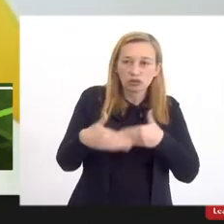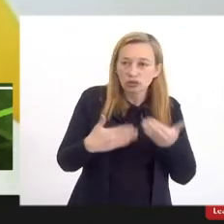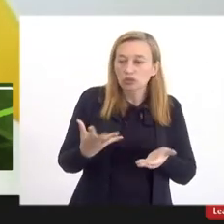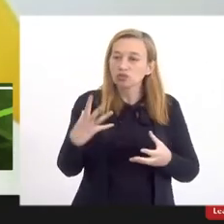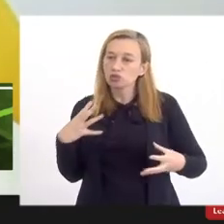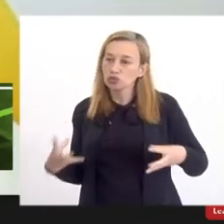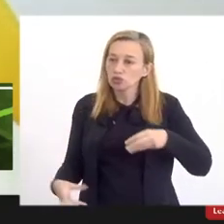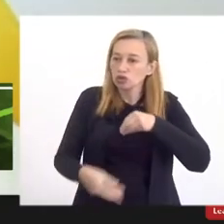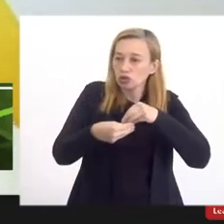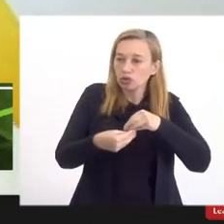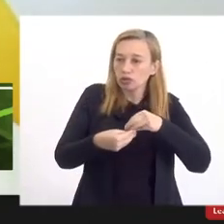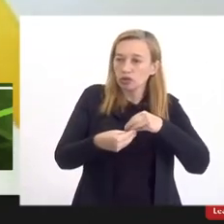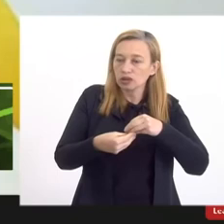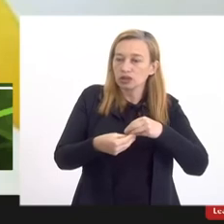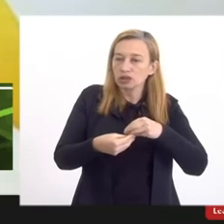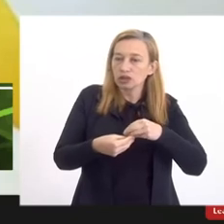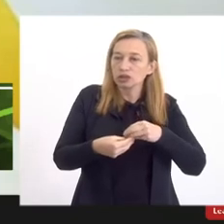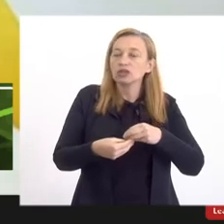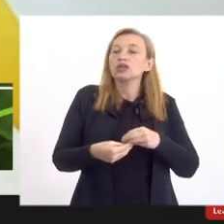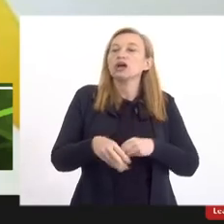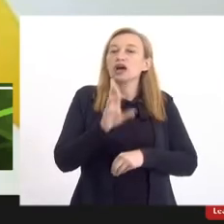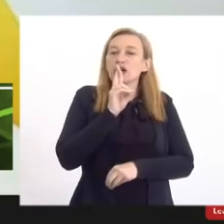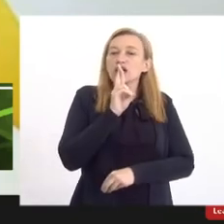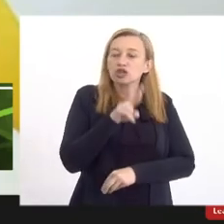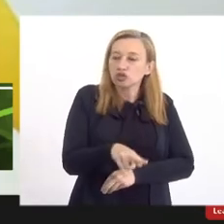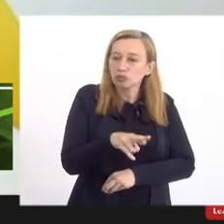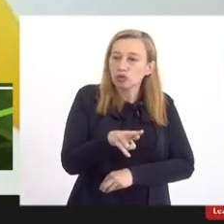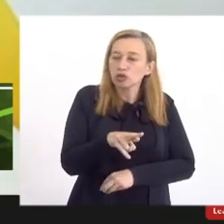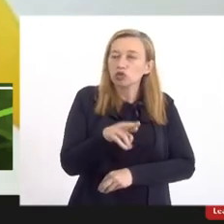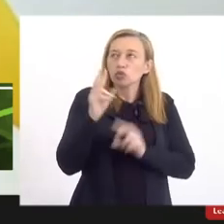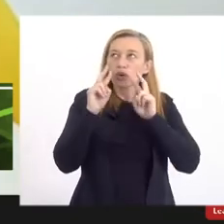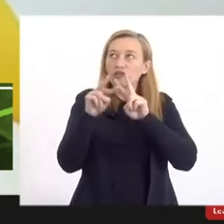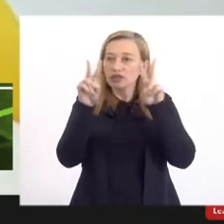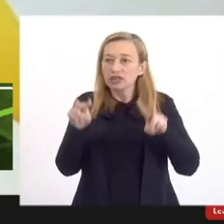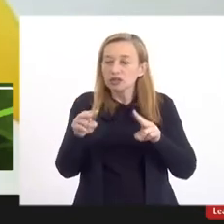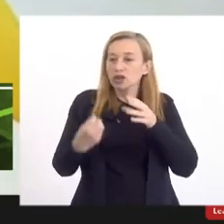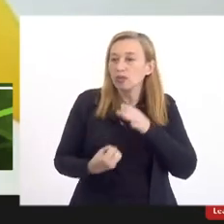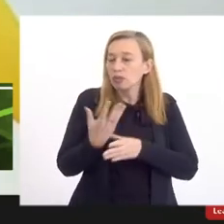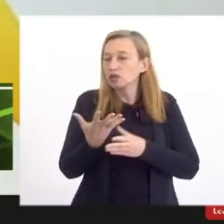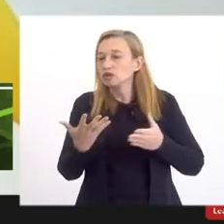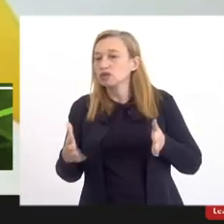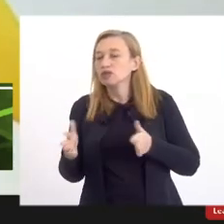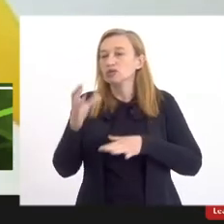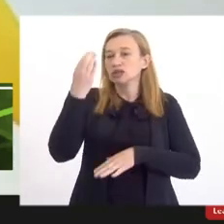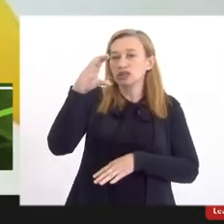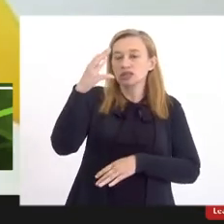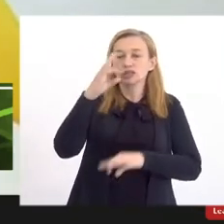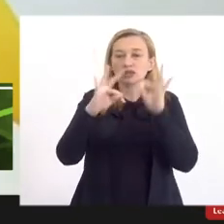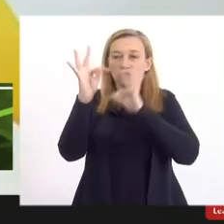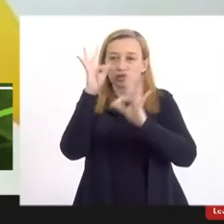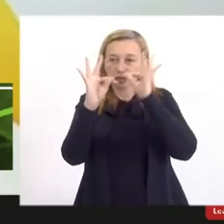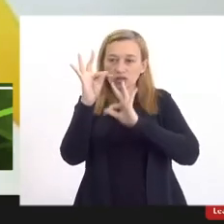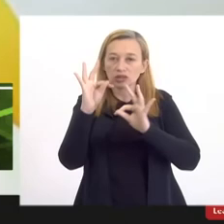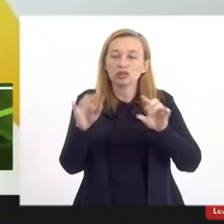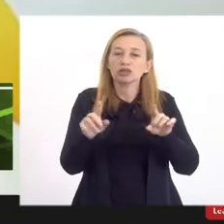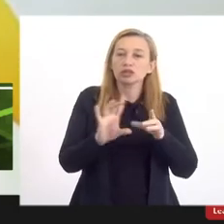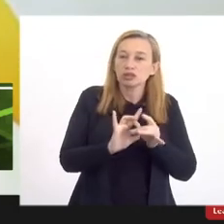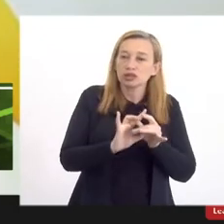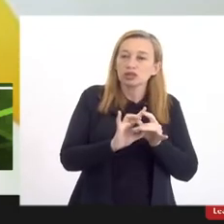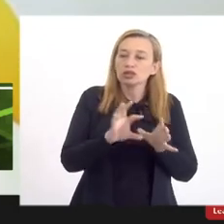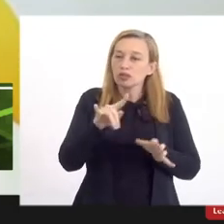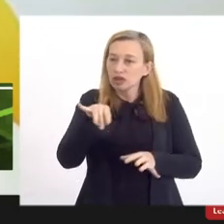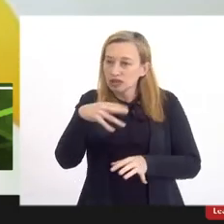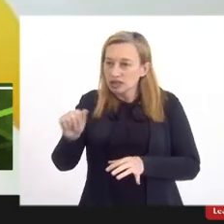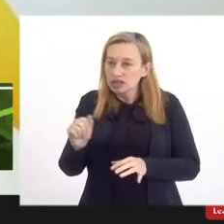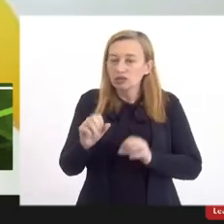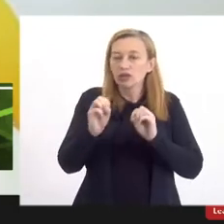incorporação além de dar respostas do ponto de vista da produção de ciência e tecnologia da democratização do acesso ao